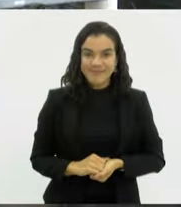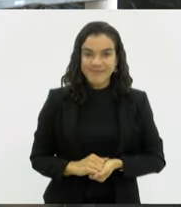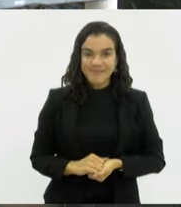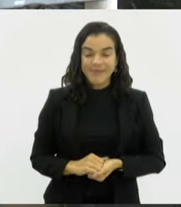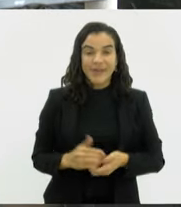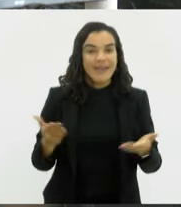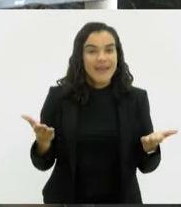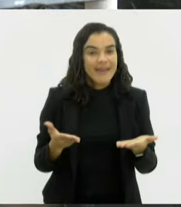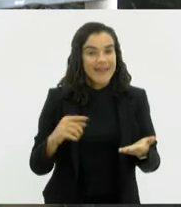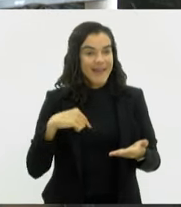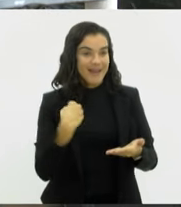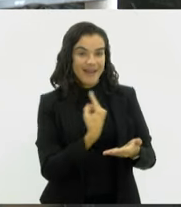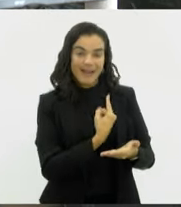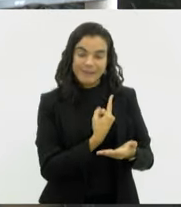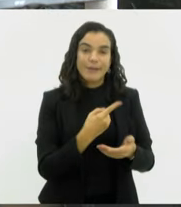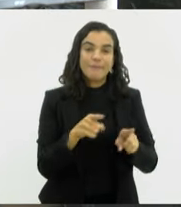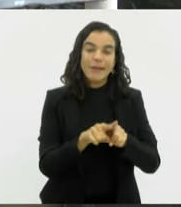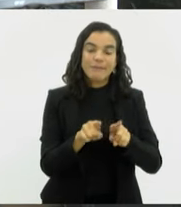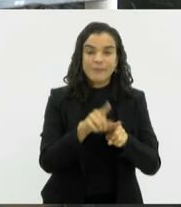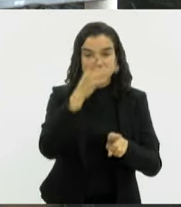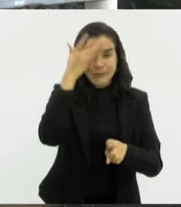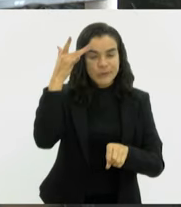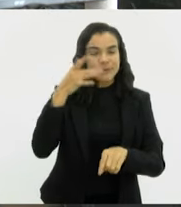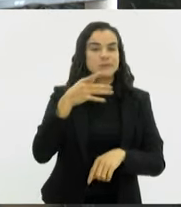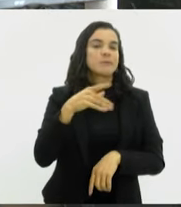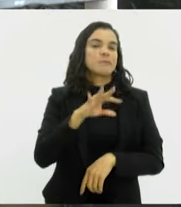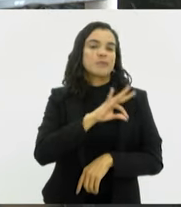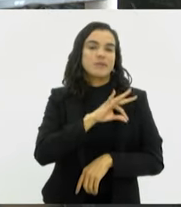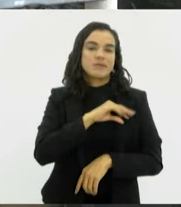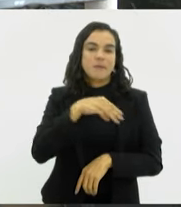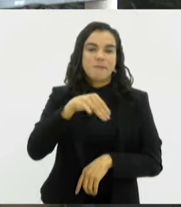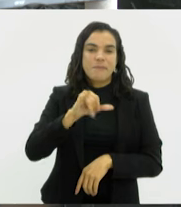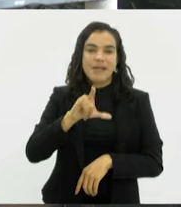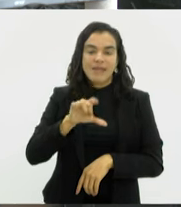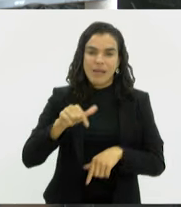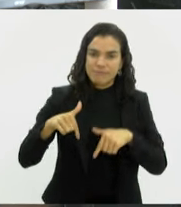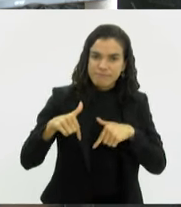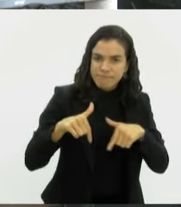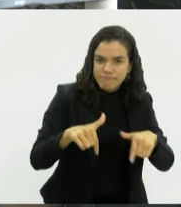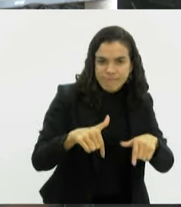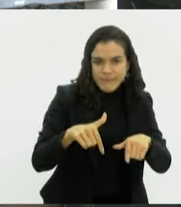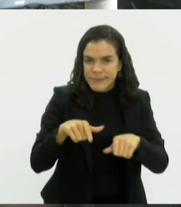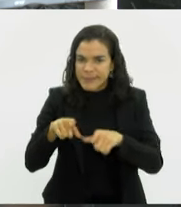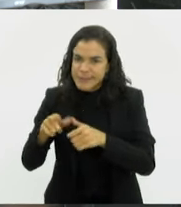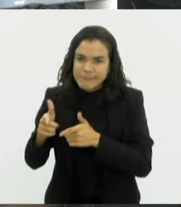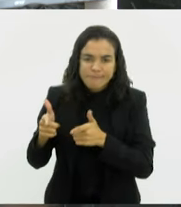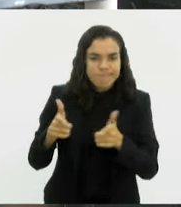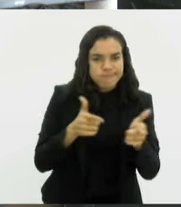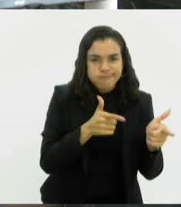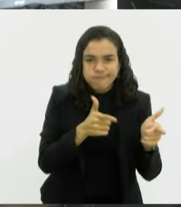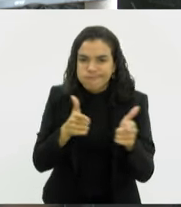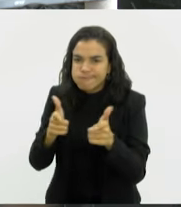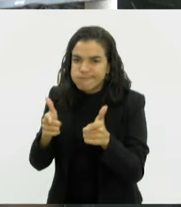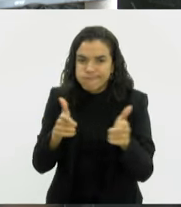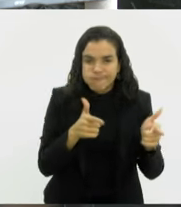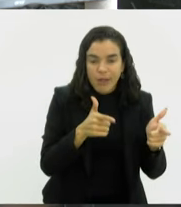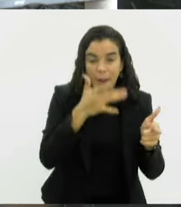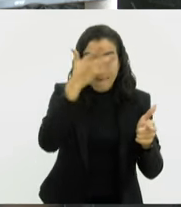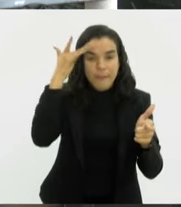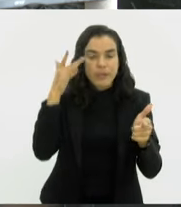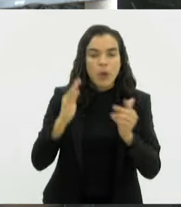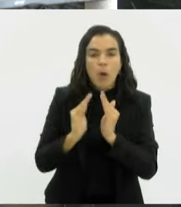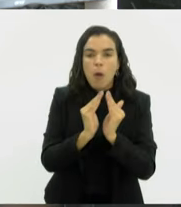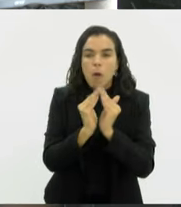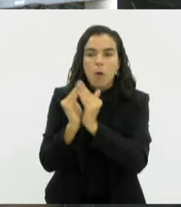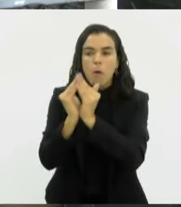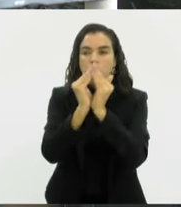E agentes do governo do Estado e da Polícia Militar participaram de uma operação para combater a prática ilegal de soltar balões. A